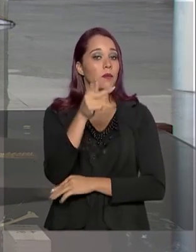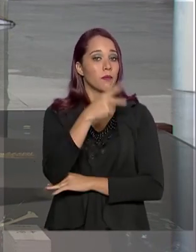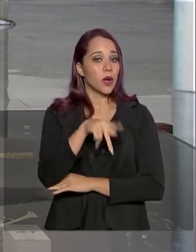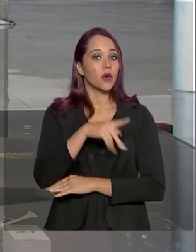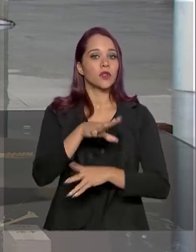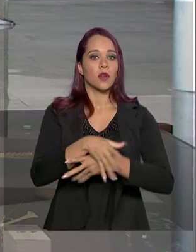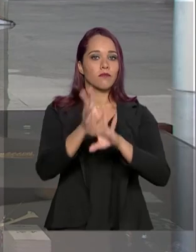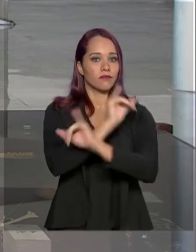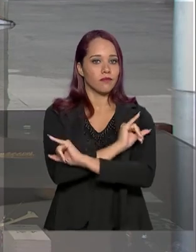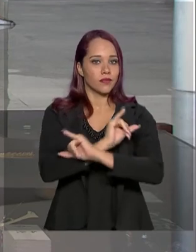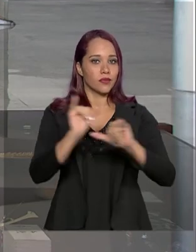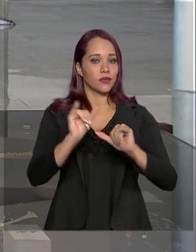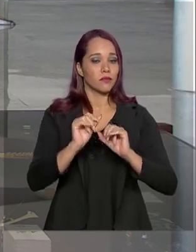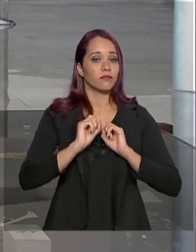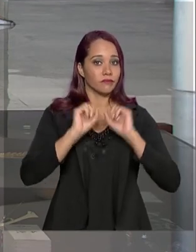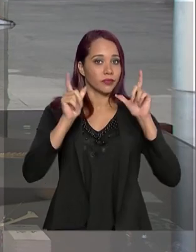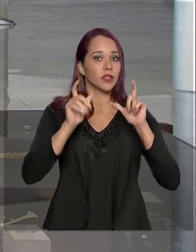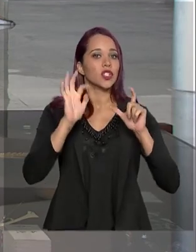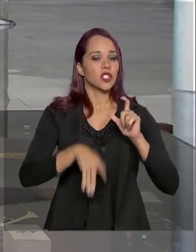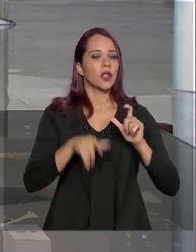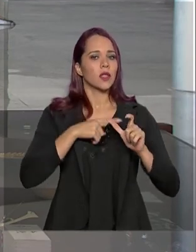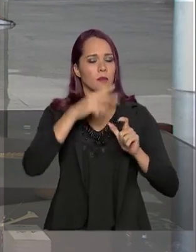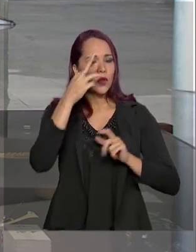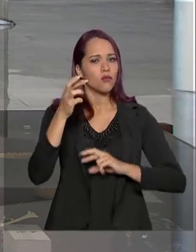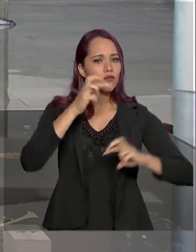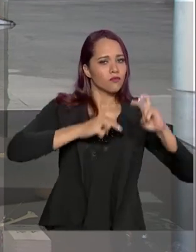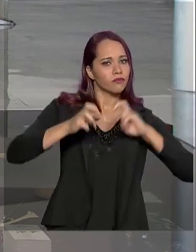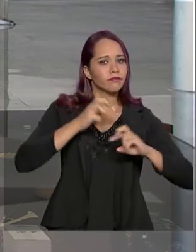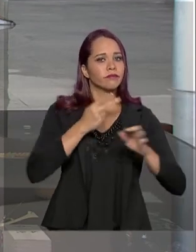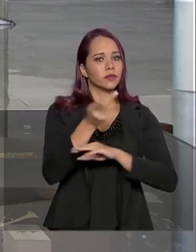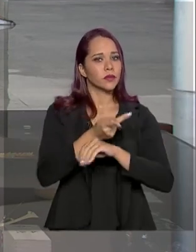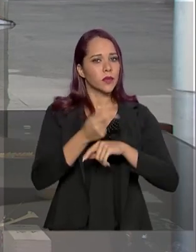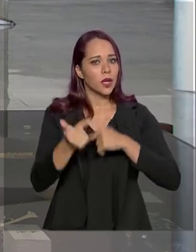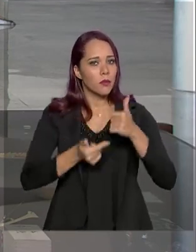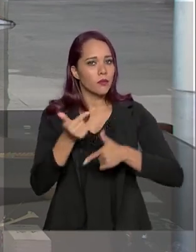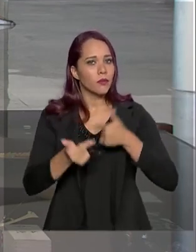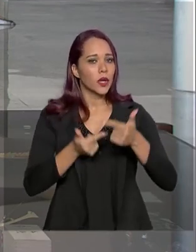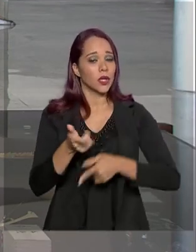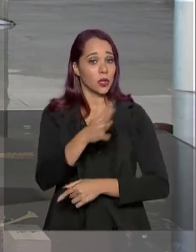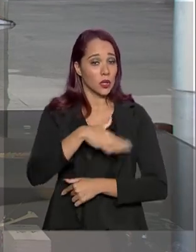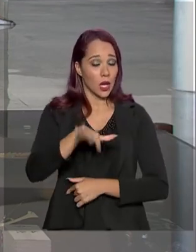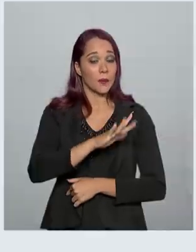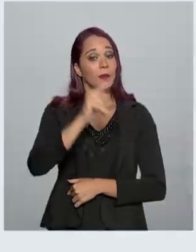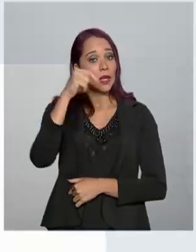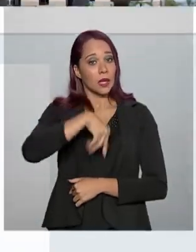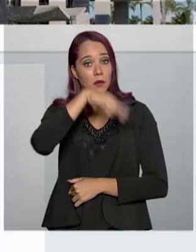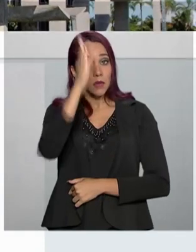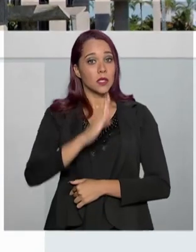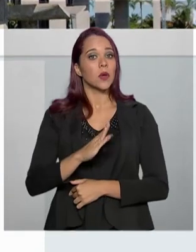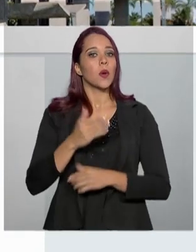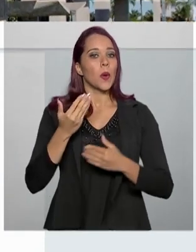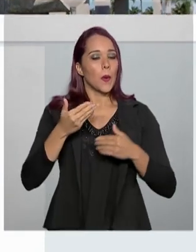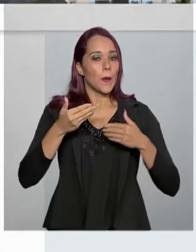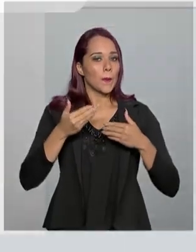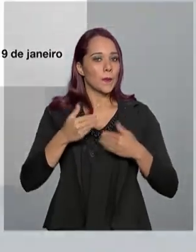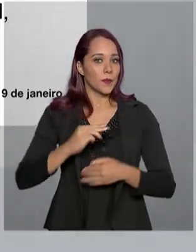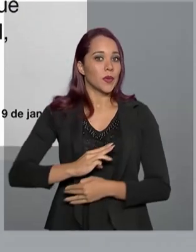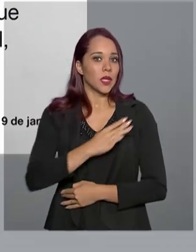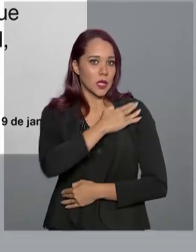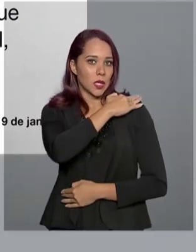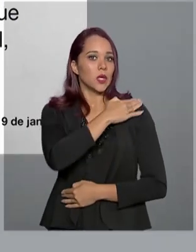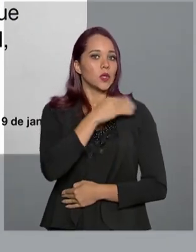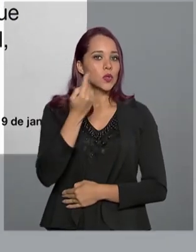máximo e colocou investigadores para atuar no caso. Por aqui, o ministro Sérgio Moro